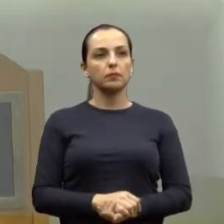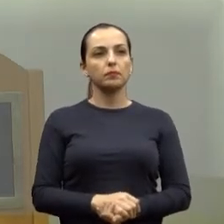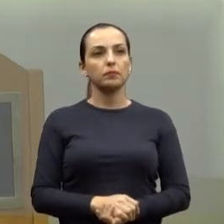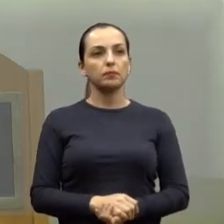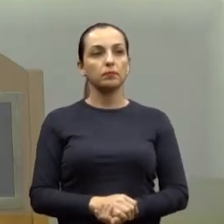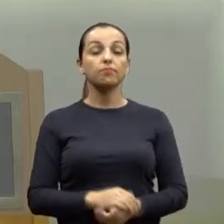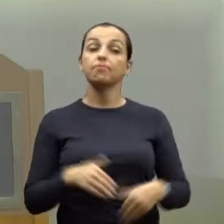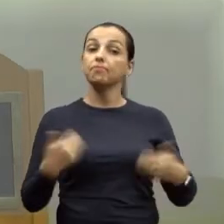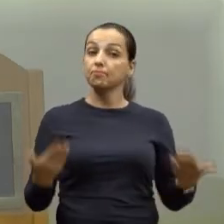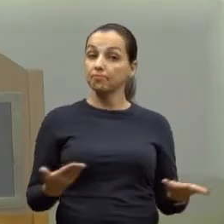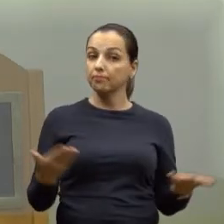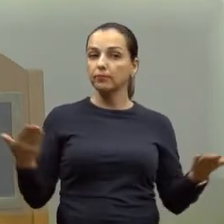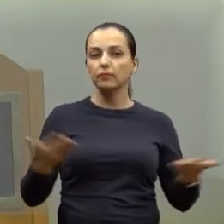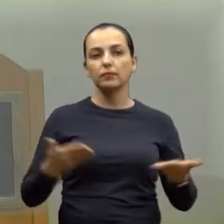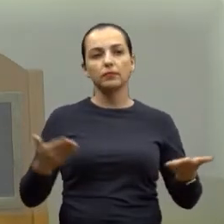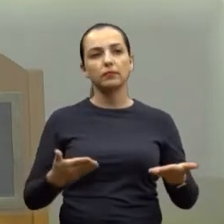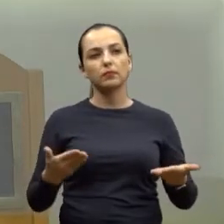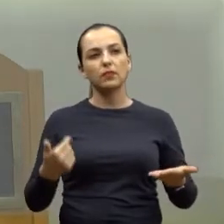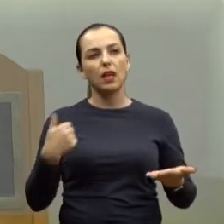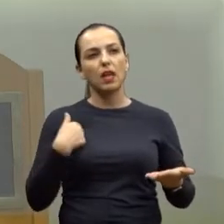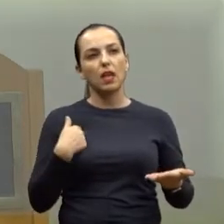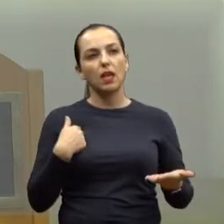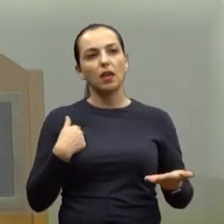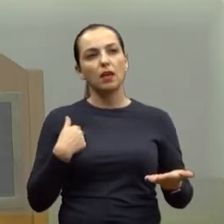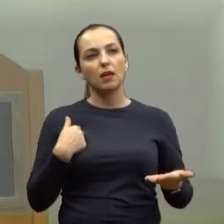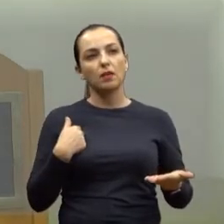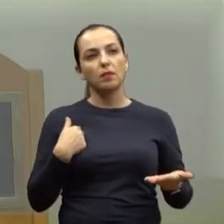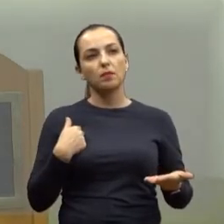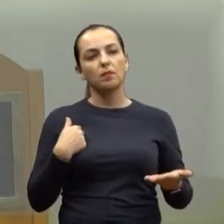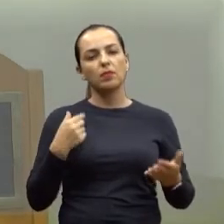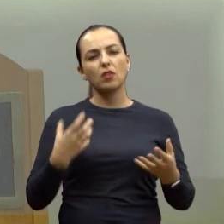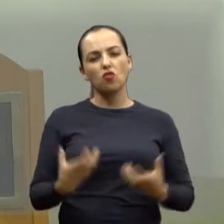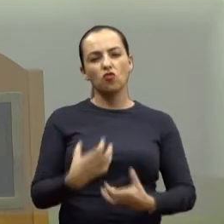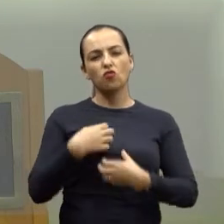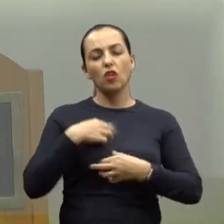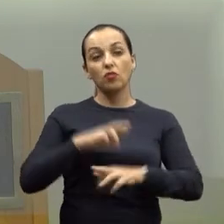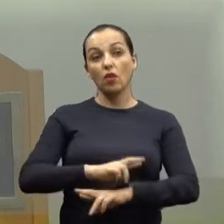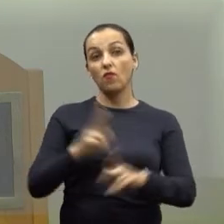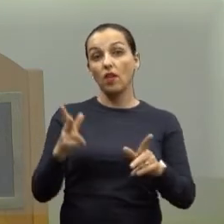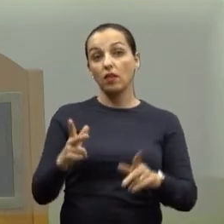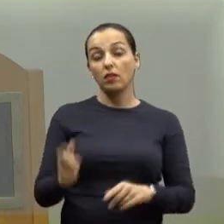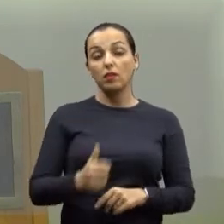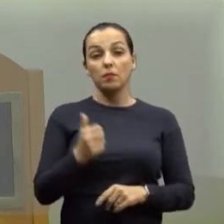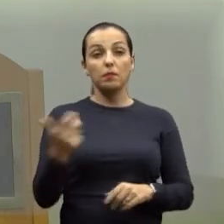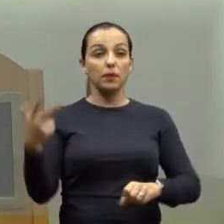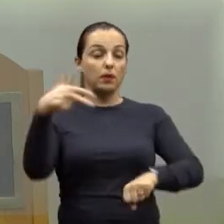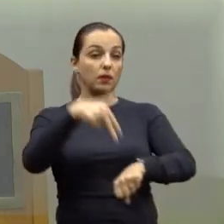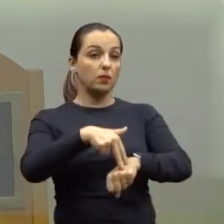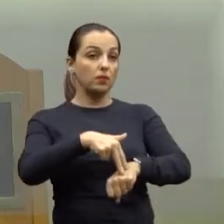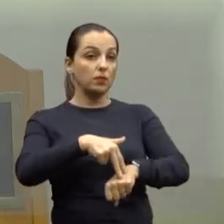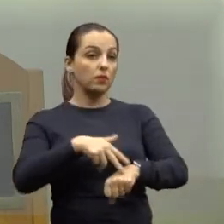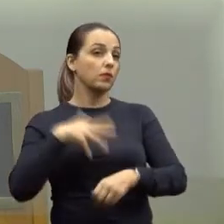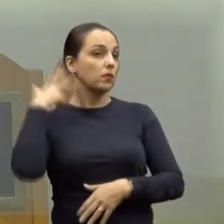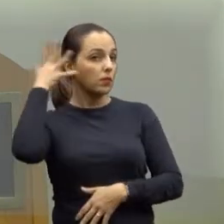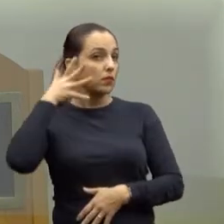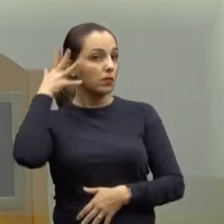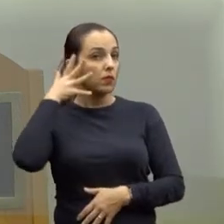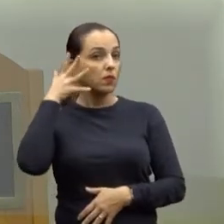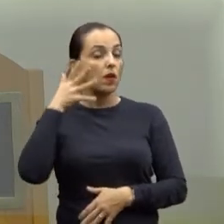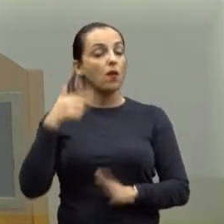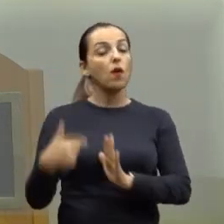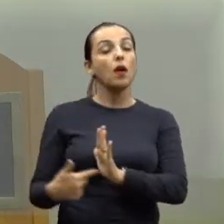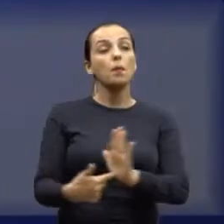bom, agora eu vou fazer aqui uma modalidade diferente de primeiro expediente. Mari, eu queria que você colocasse